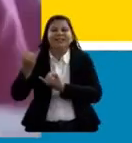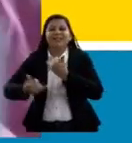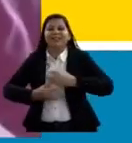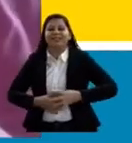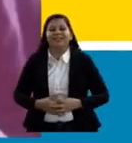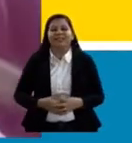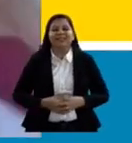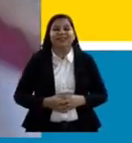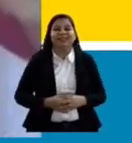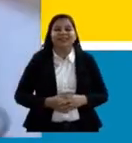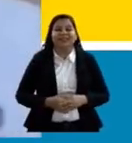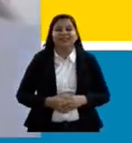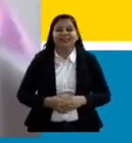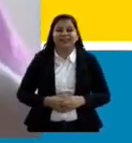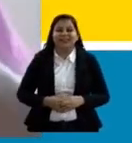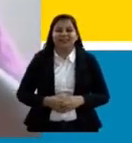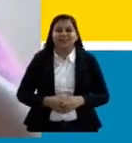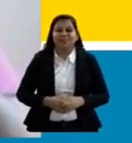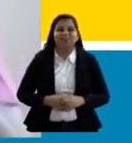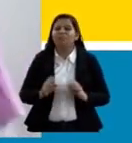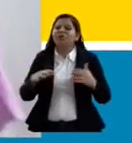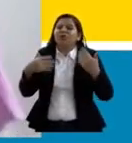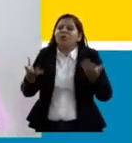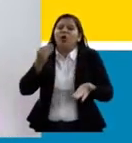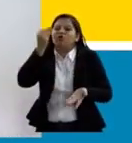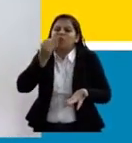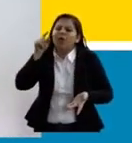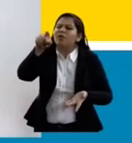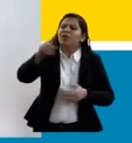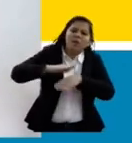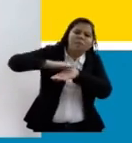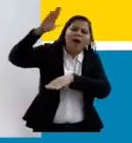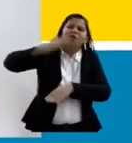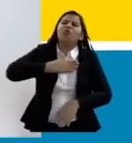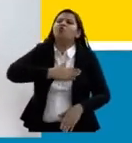Vamos colocar aqui. Qual experiência você mais gostou, amor?